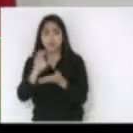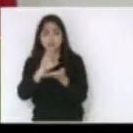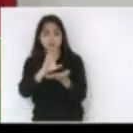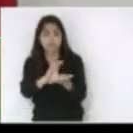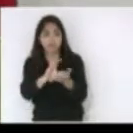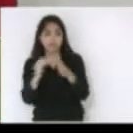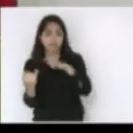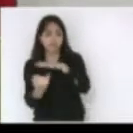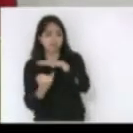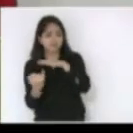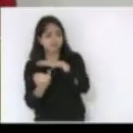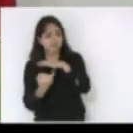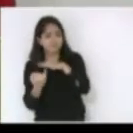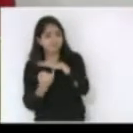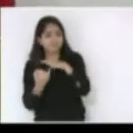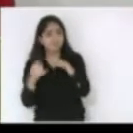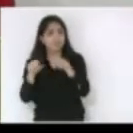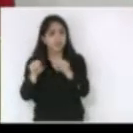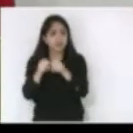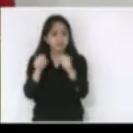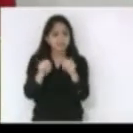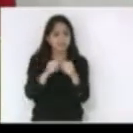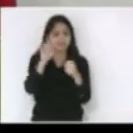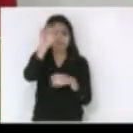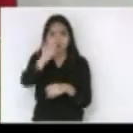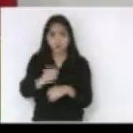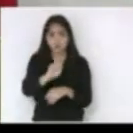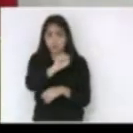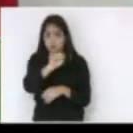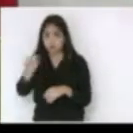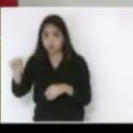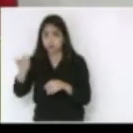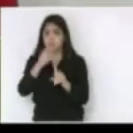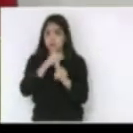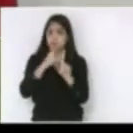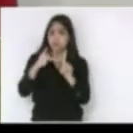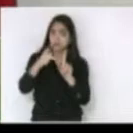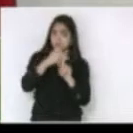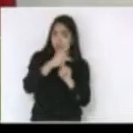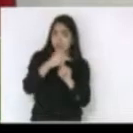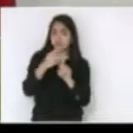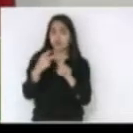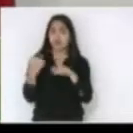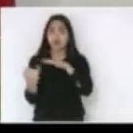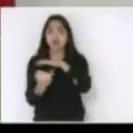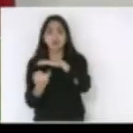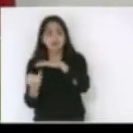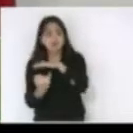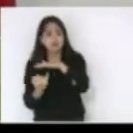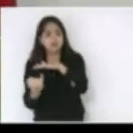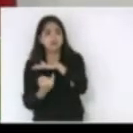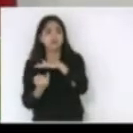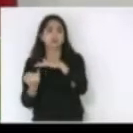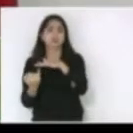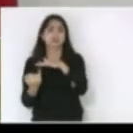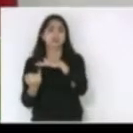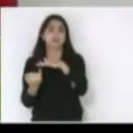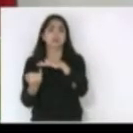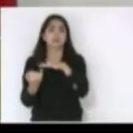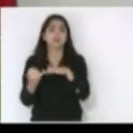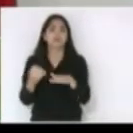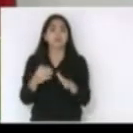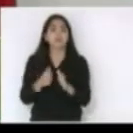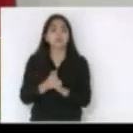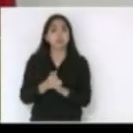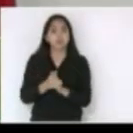a indústria desmontar o SUS e a previdência desmontar a indústria nacional e abrir